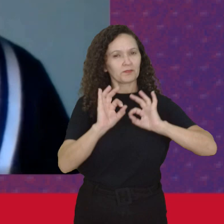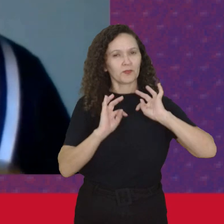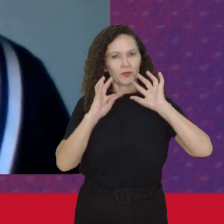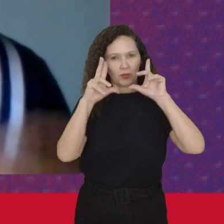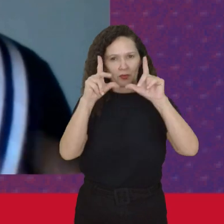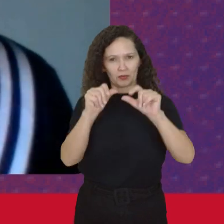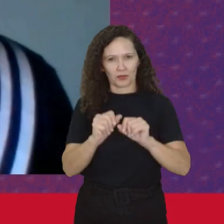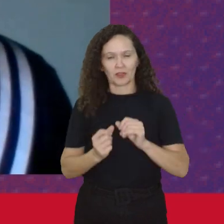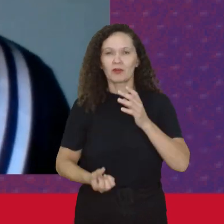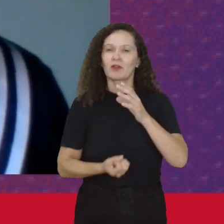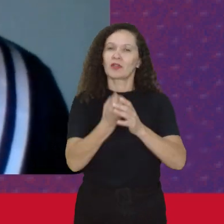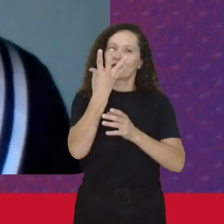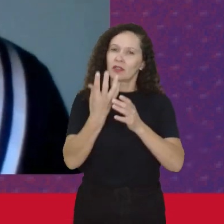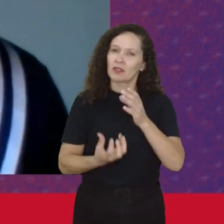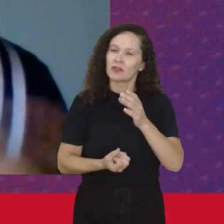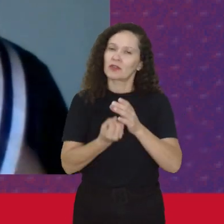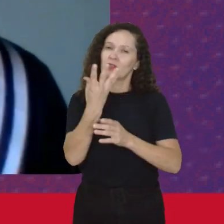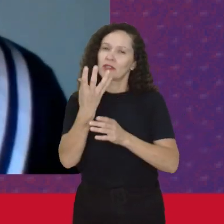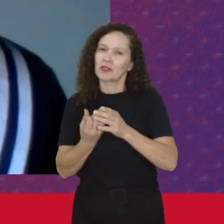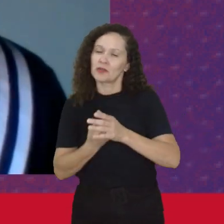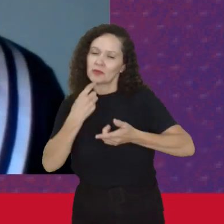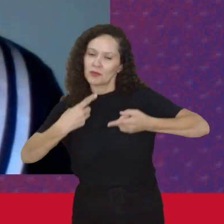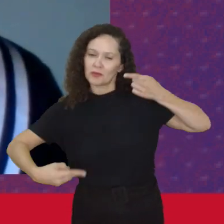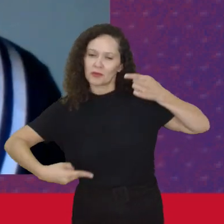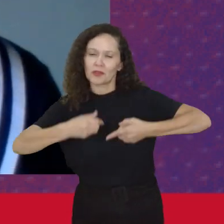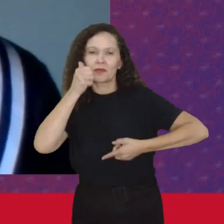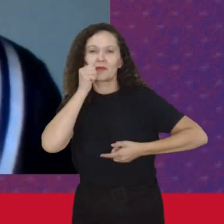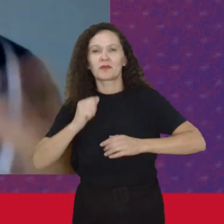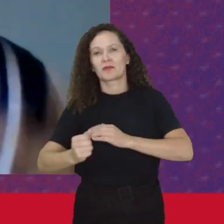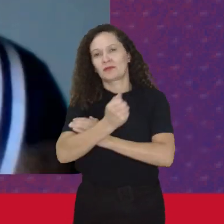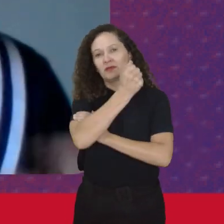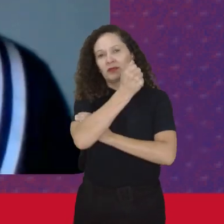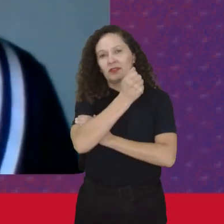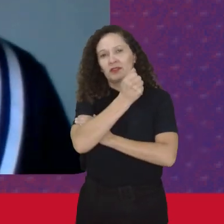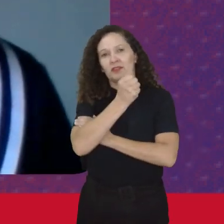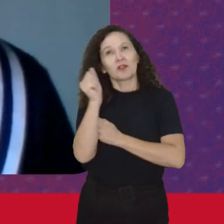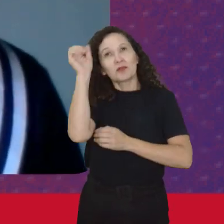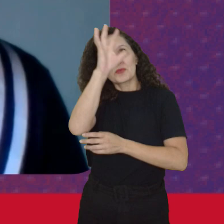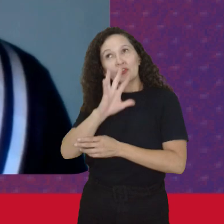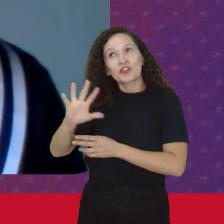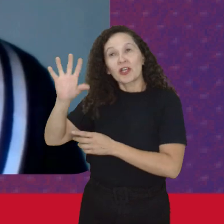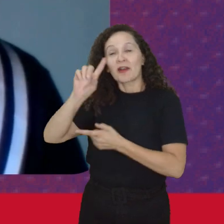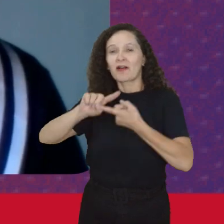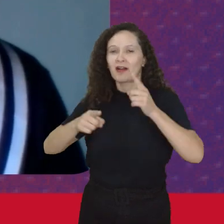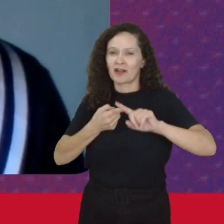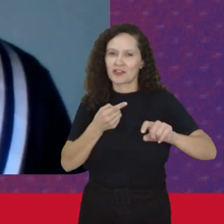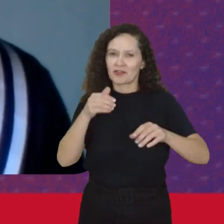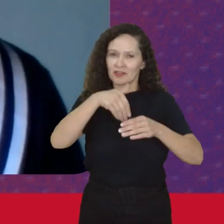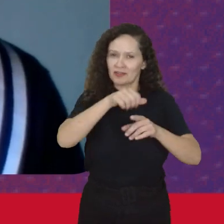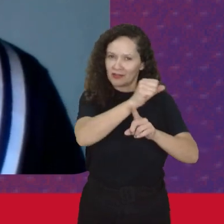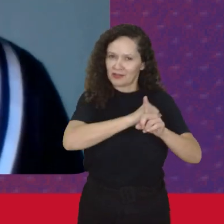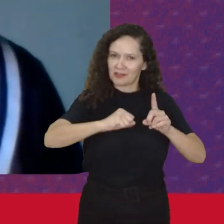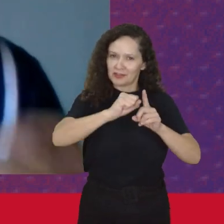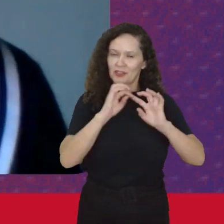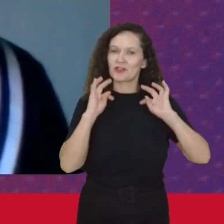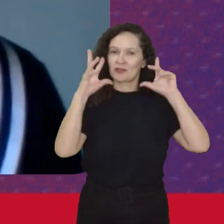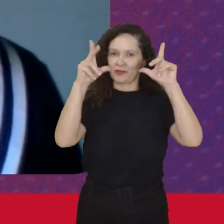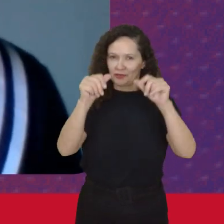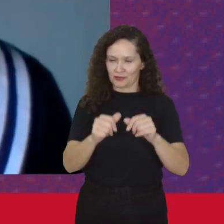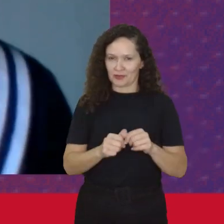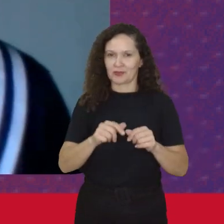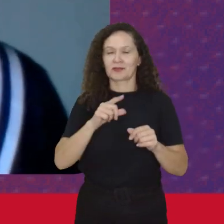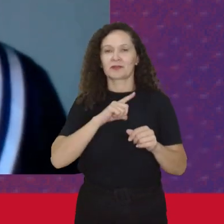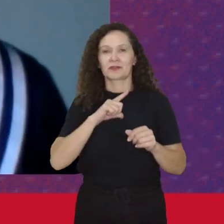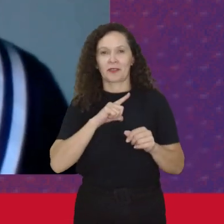Foi criando Um debate feminista Mais amplo E mais articulado Na sociedade Como um todo Tendo